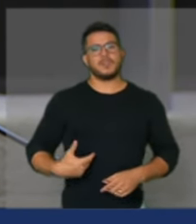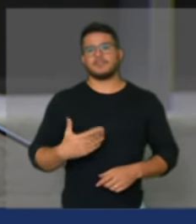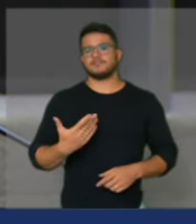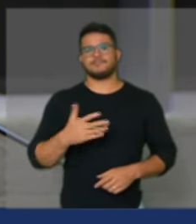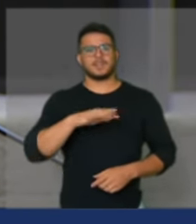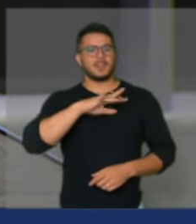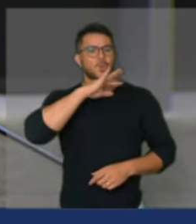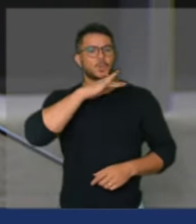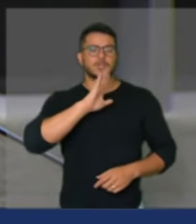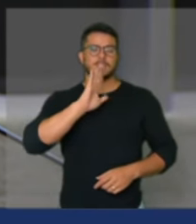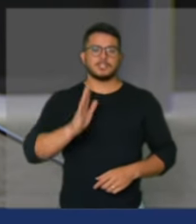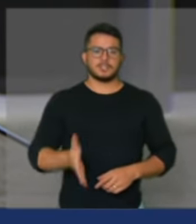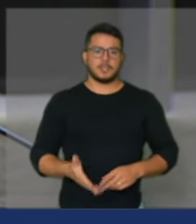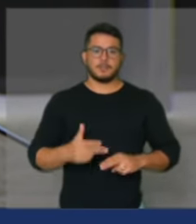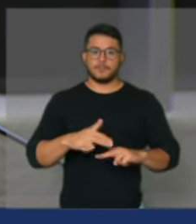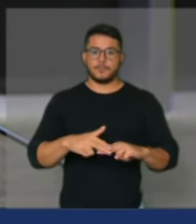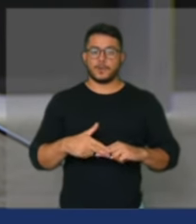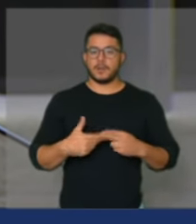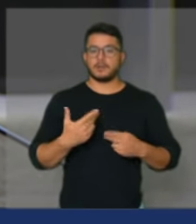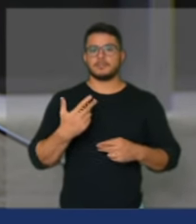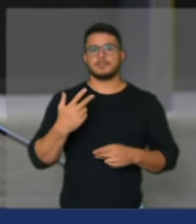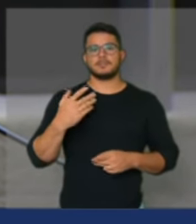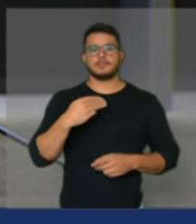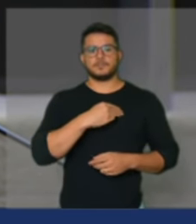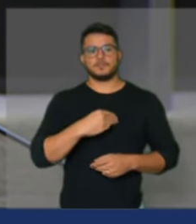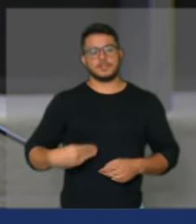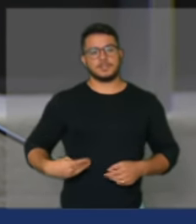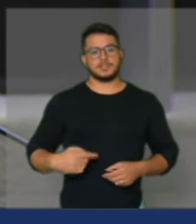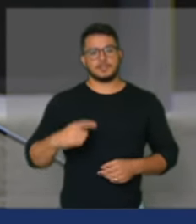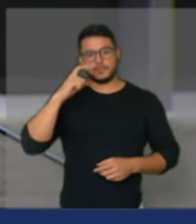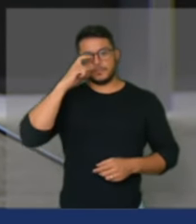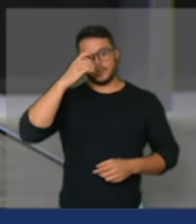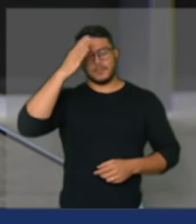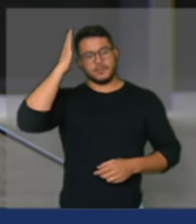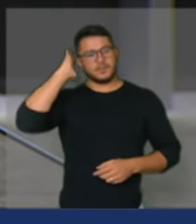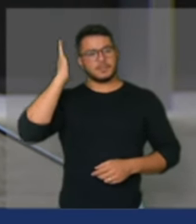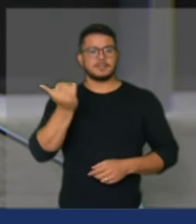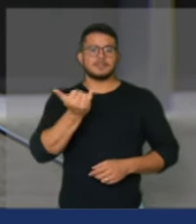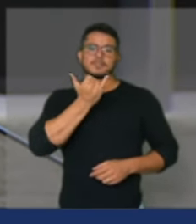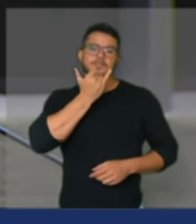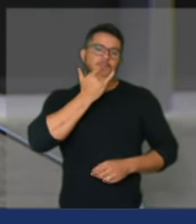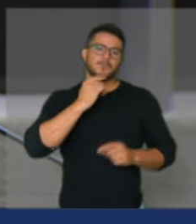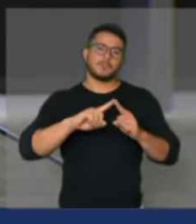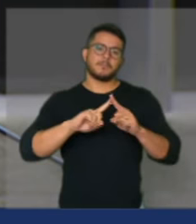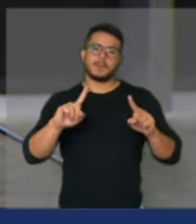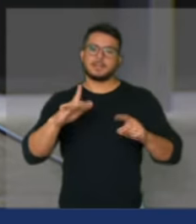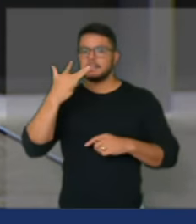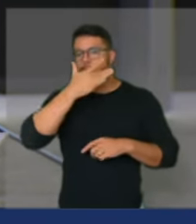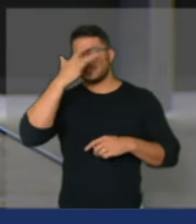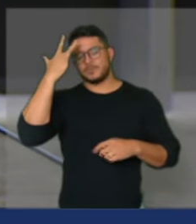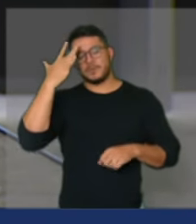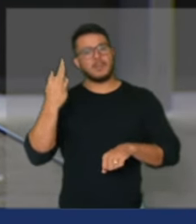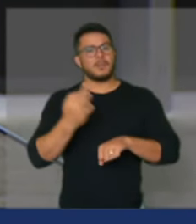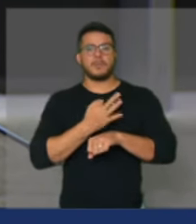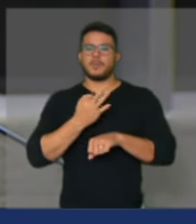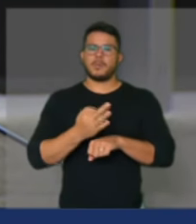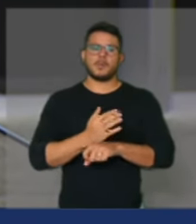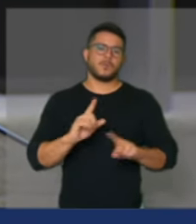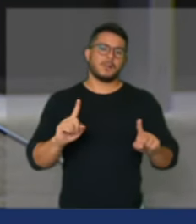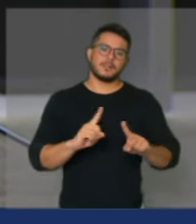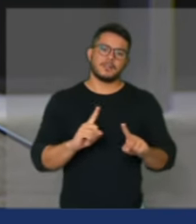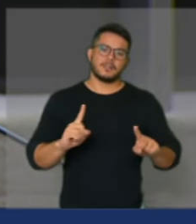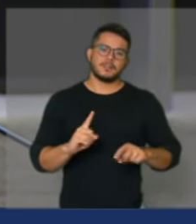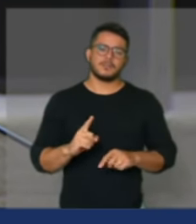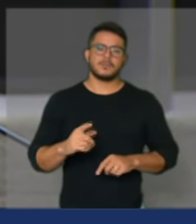o seu ministro Paulo Guedes ninguém suporta mais este governo da fome da miséria e da